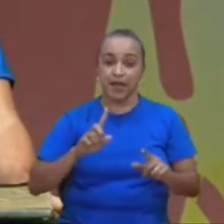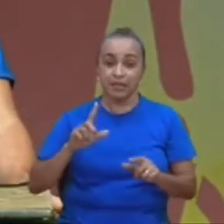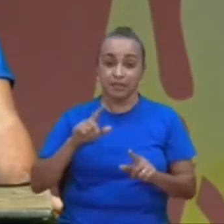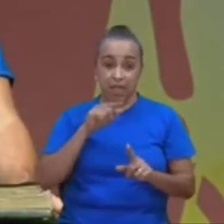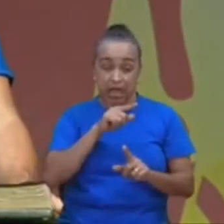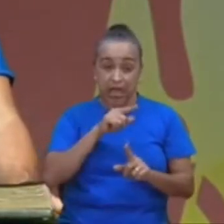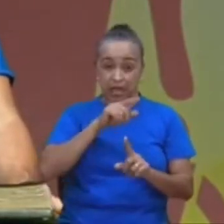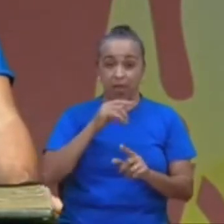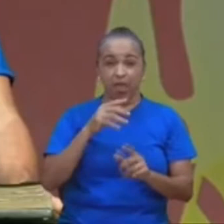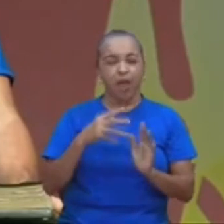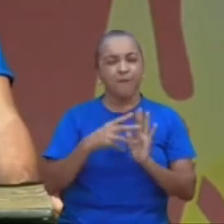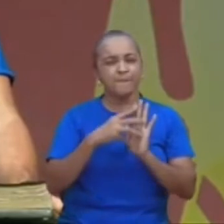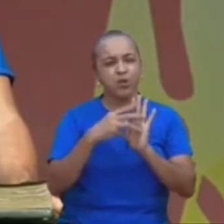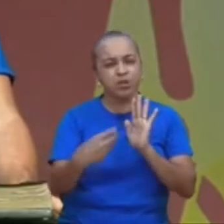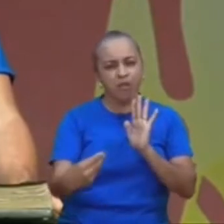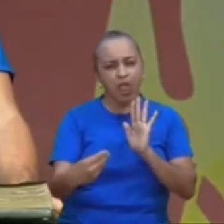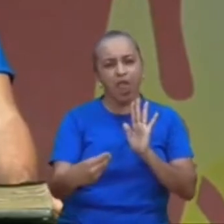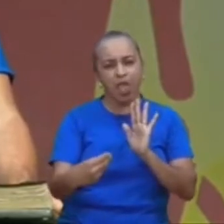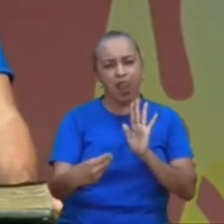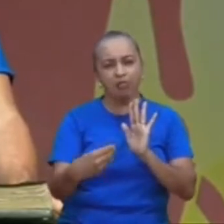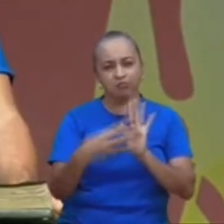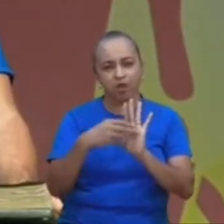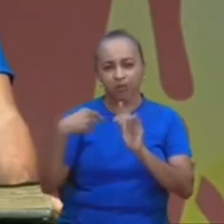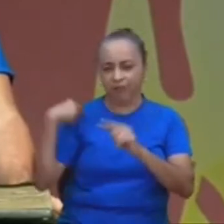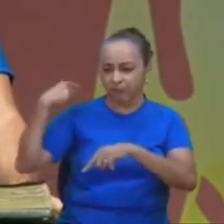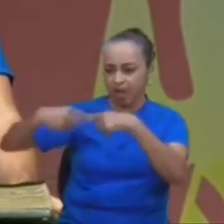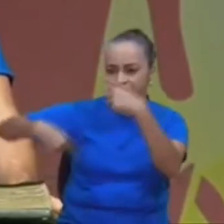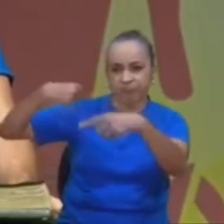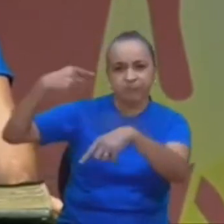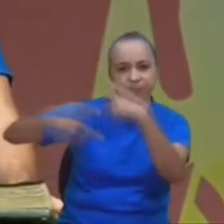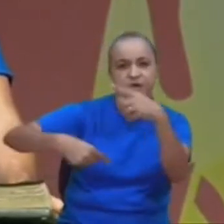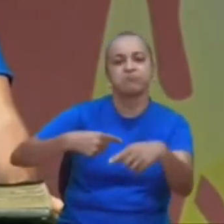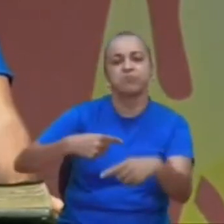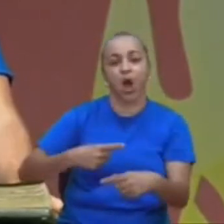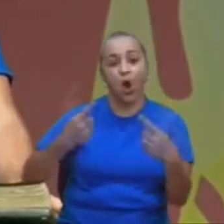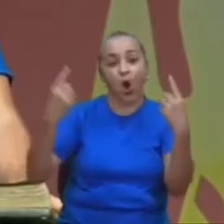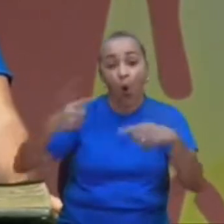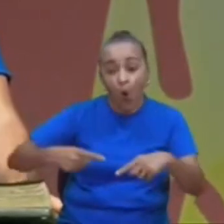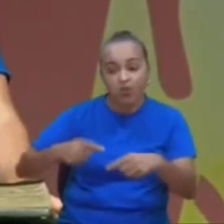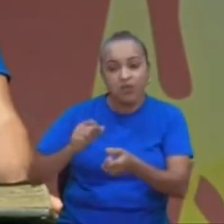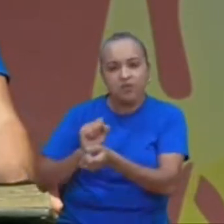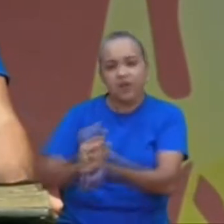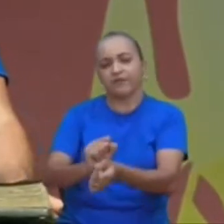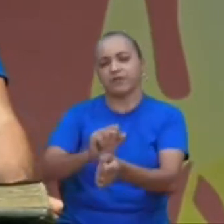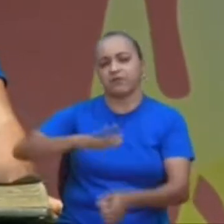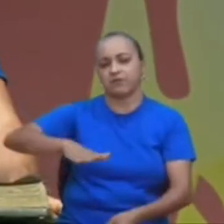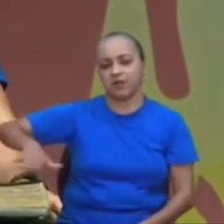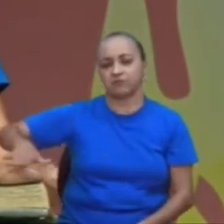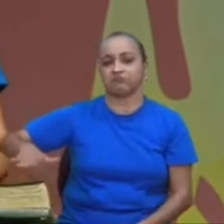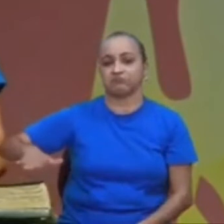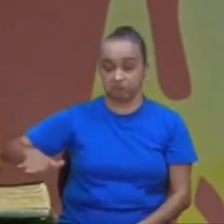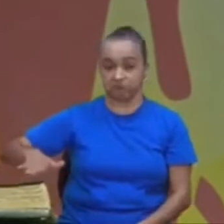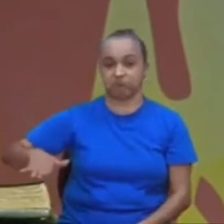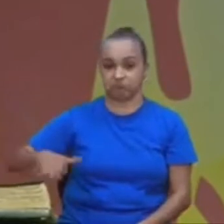o seu exemplo clama como um exemplo contra a escravidão infantil para muitas pessoas.